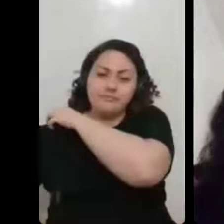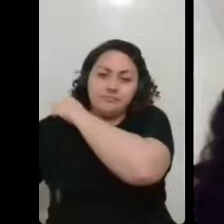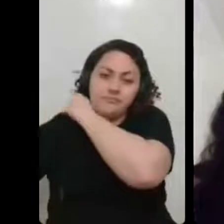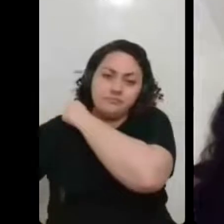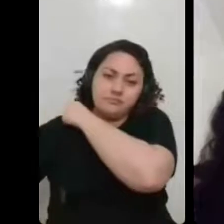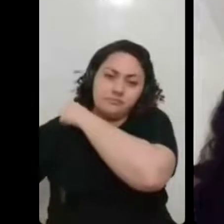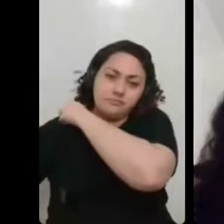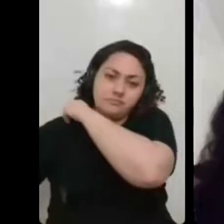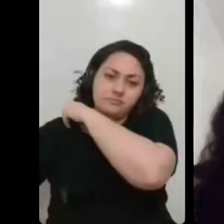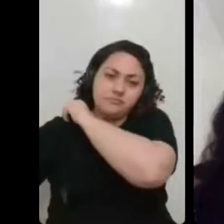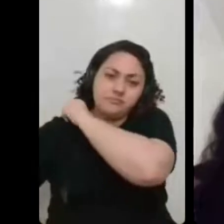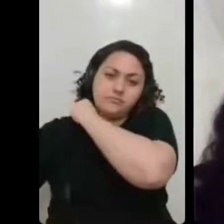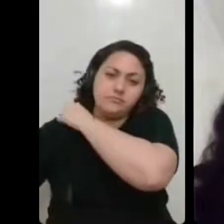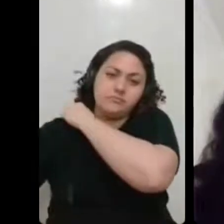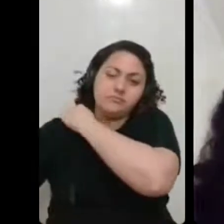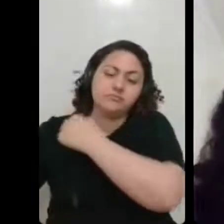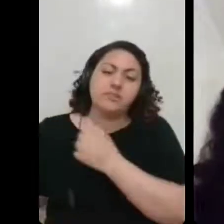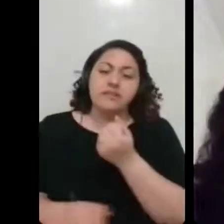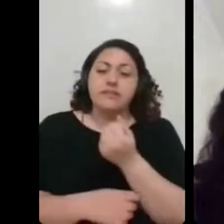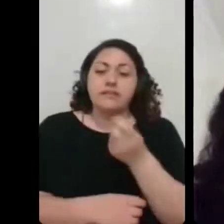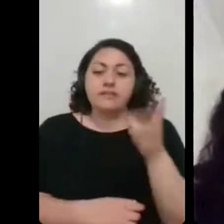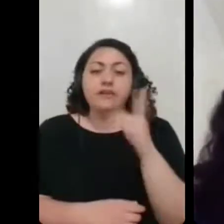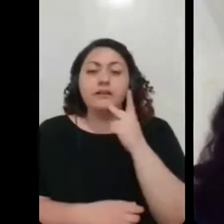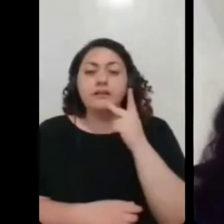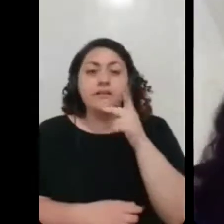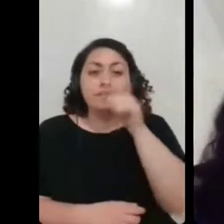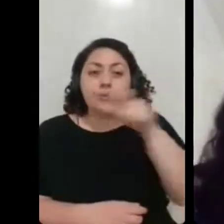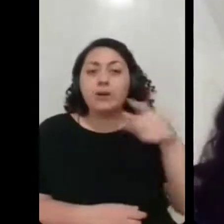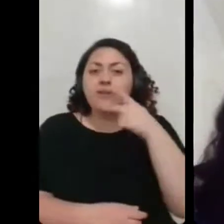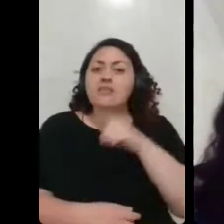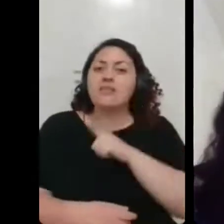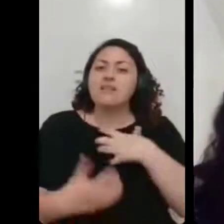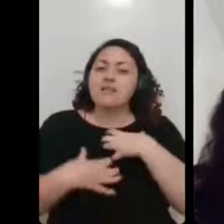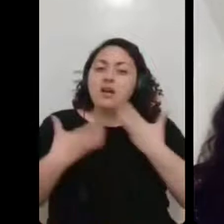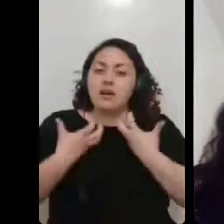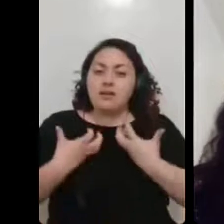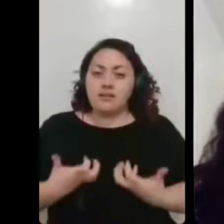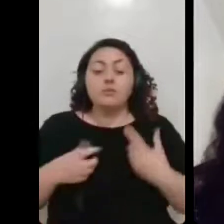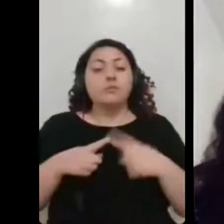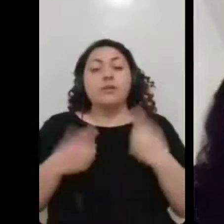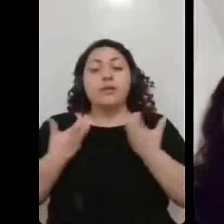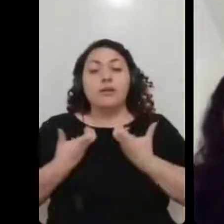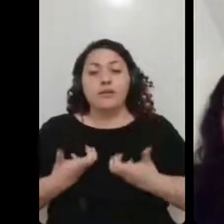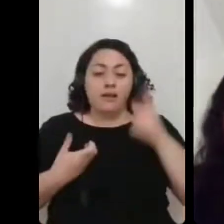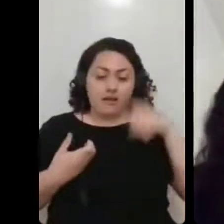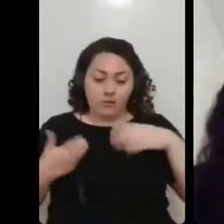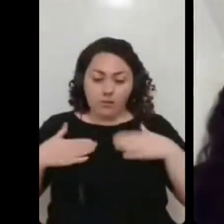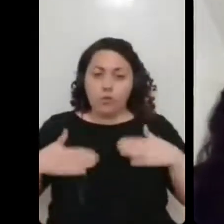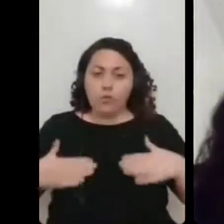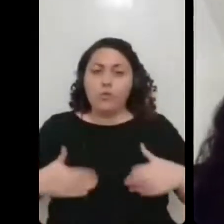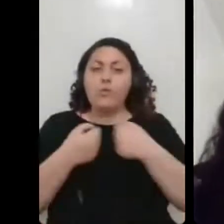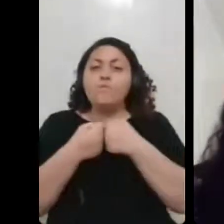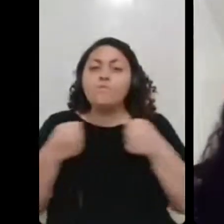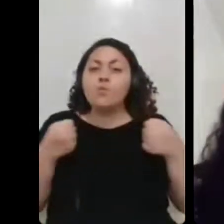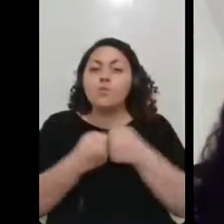que muita gente, ela falou, relata que cansaço. Mas o cansaço também é porque durante a covid a gente tem a perda muscular. Não é só uma questão de